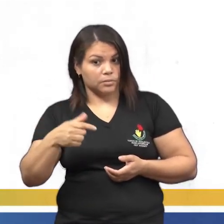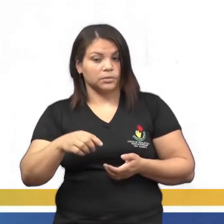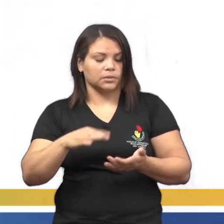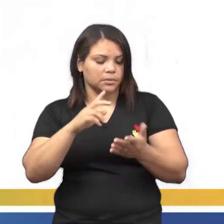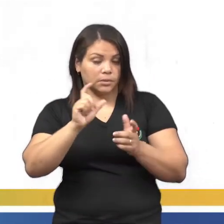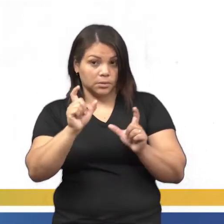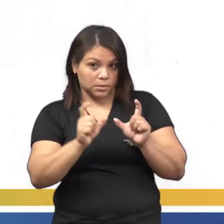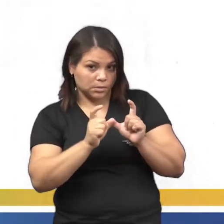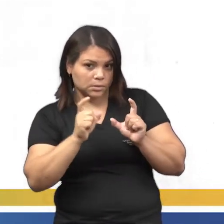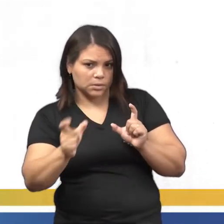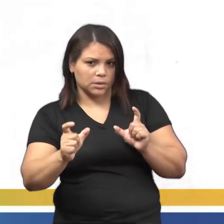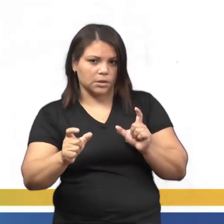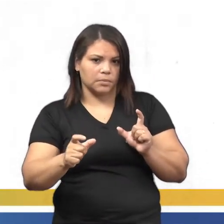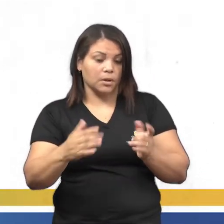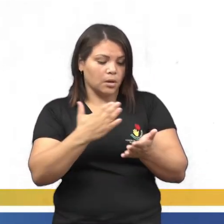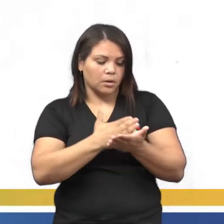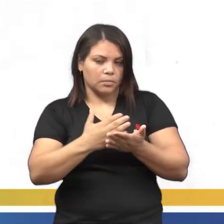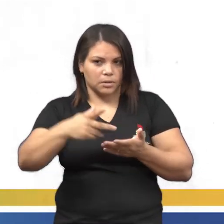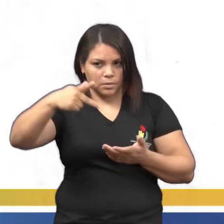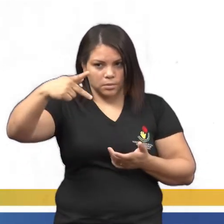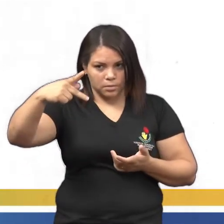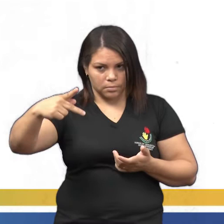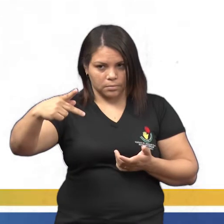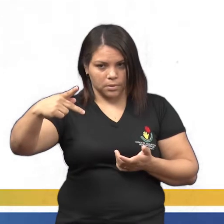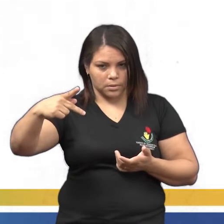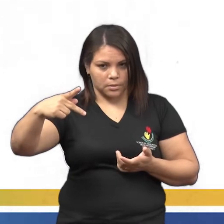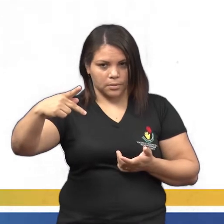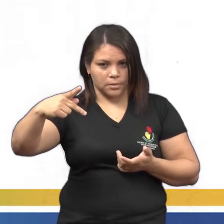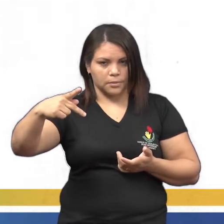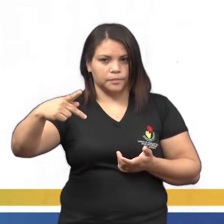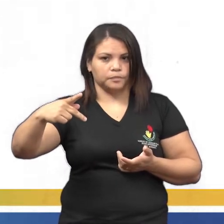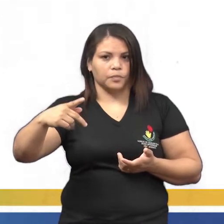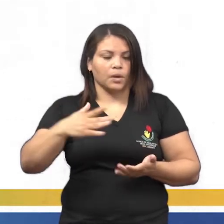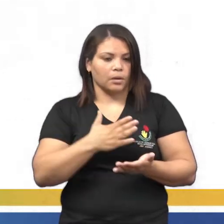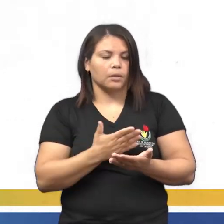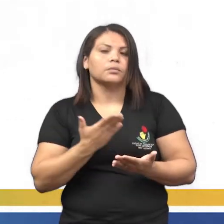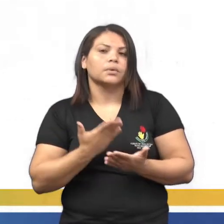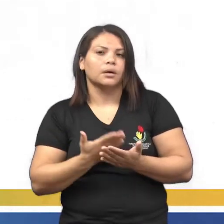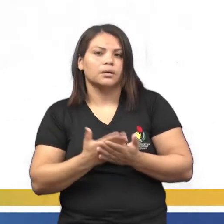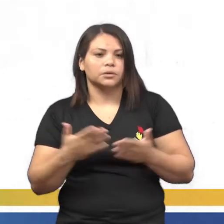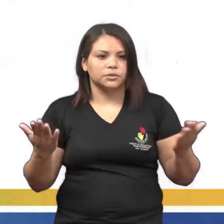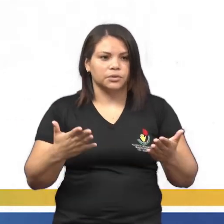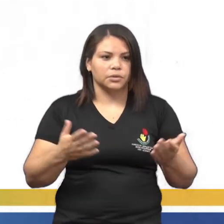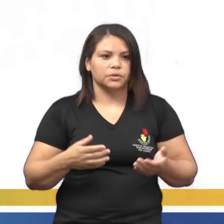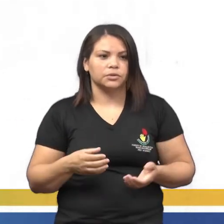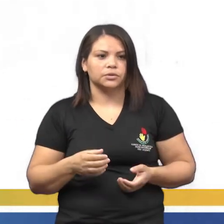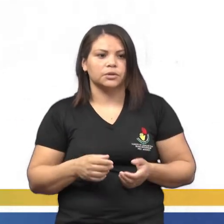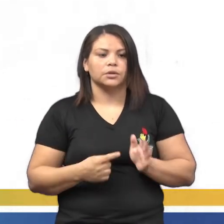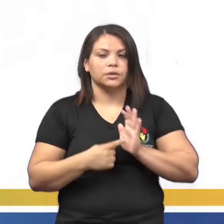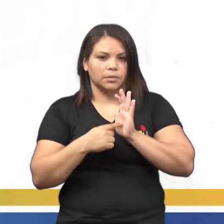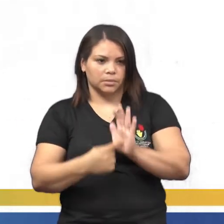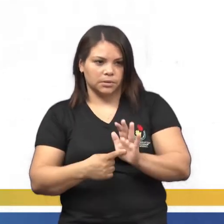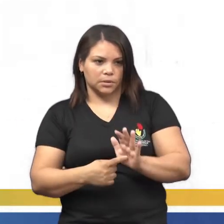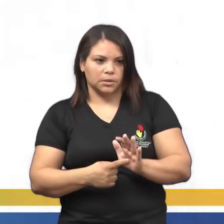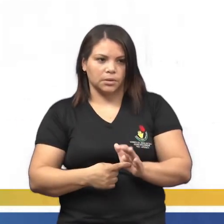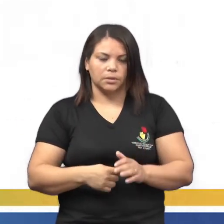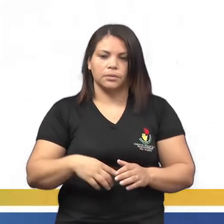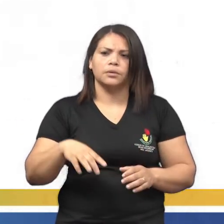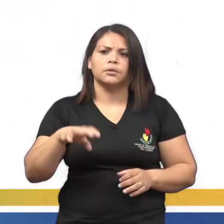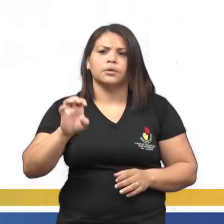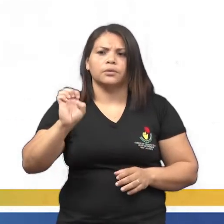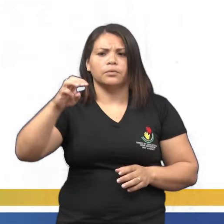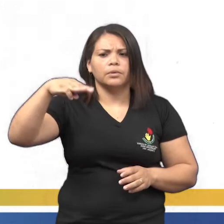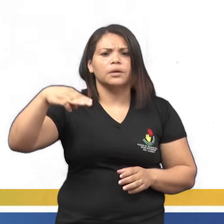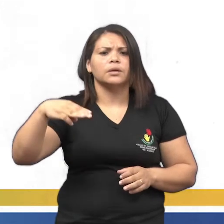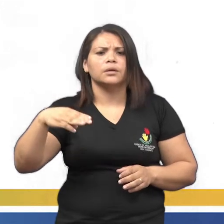de EM. Começa com a letra P. E como a aula de hoje a gente tá trazendo essa dica pra vocês, eu vou escrever o EM